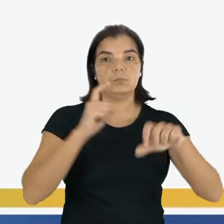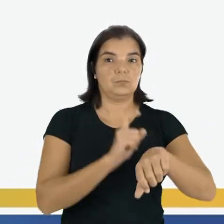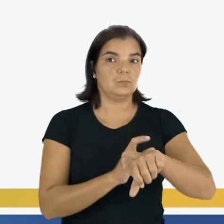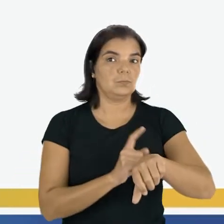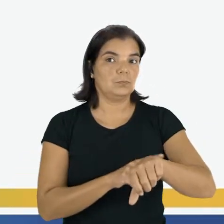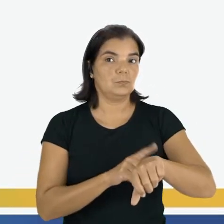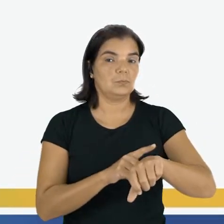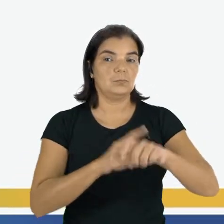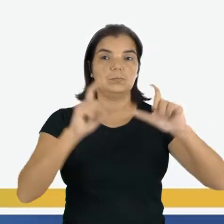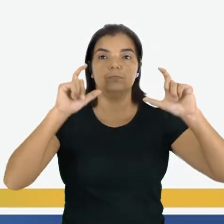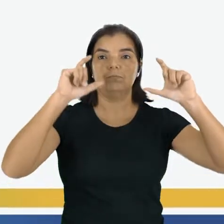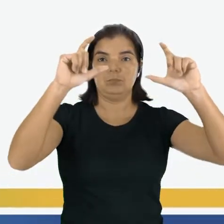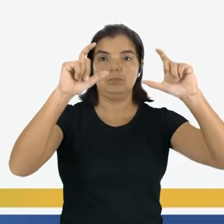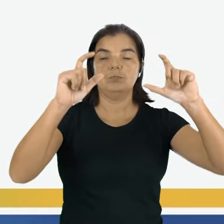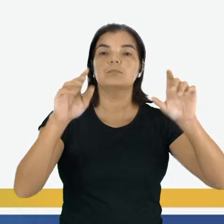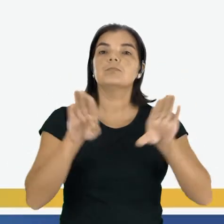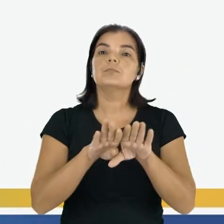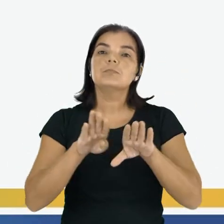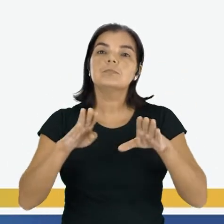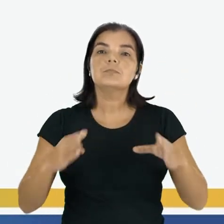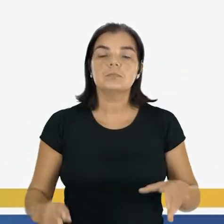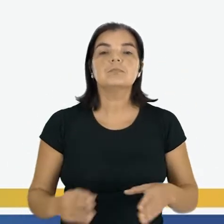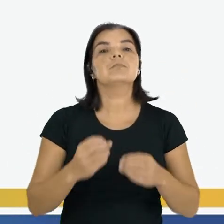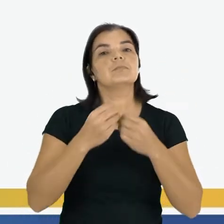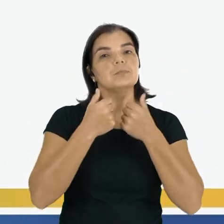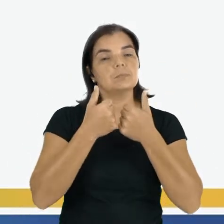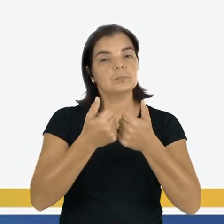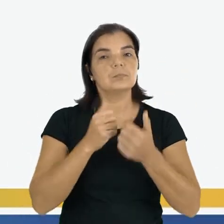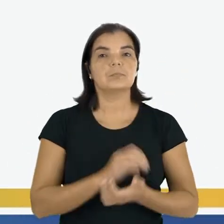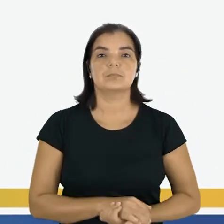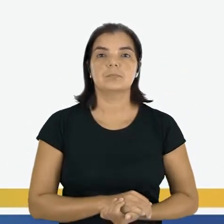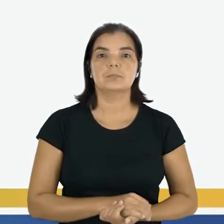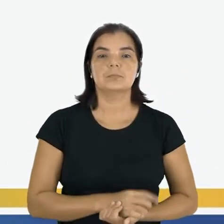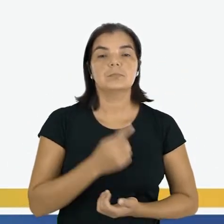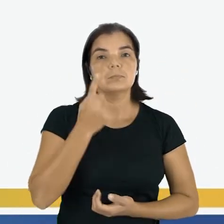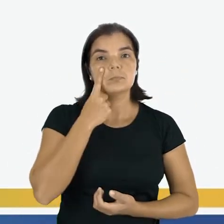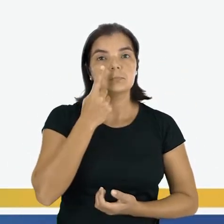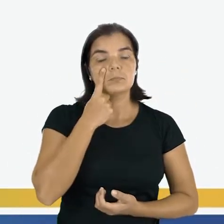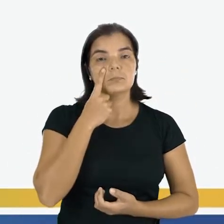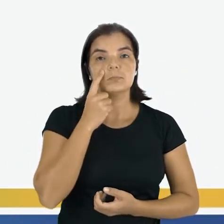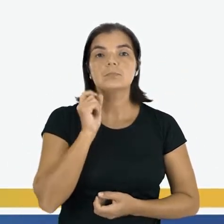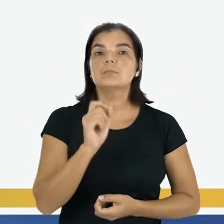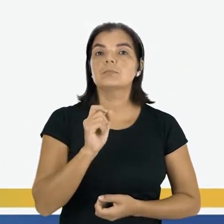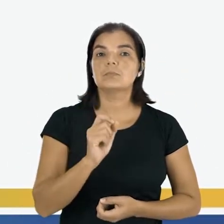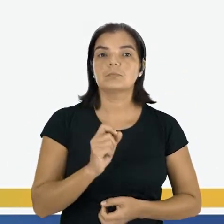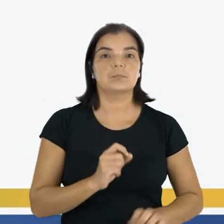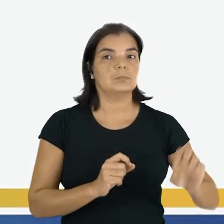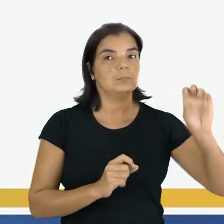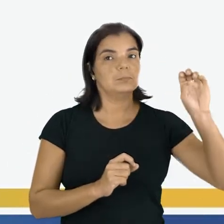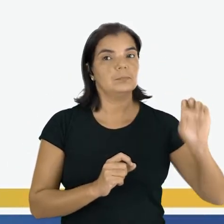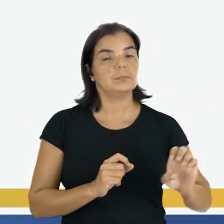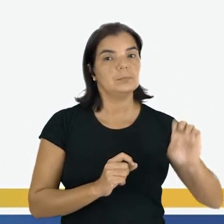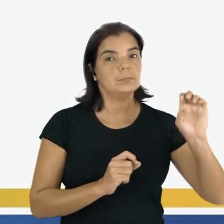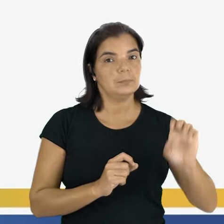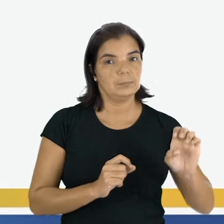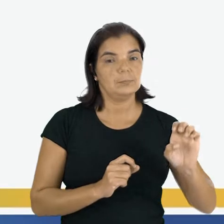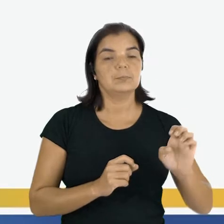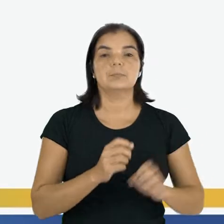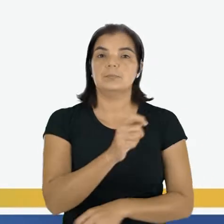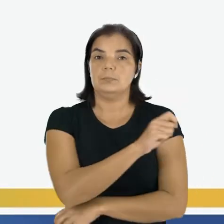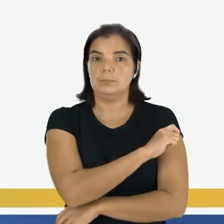parede e uma mesa. Muito bem. Agora, vamos observar o que está à esquerda deste aluno?